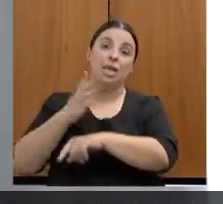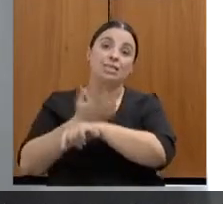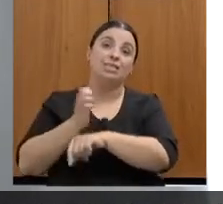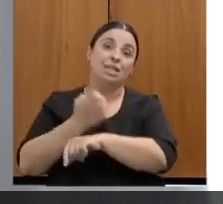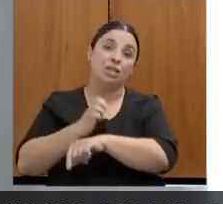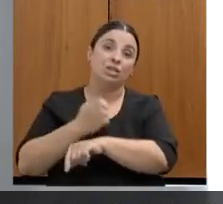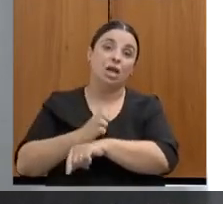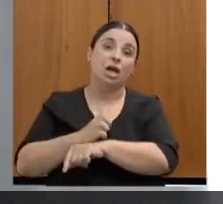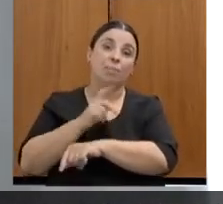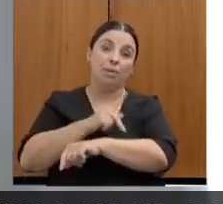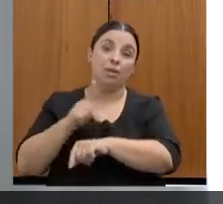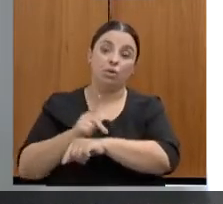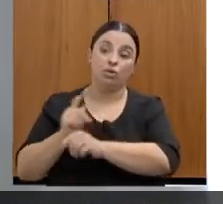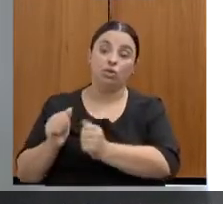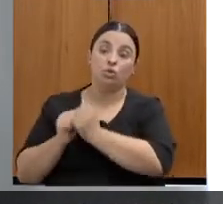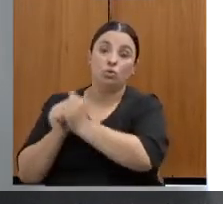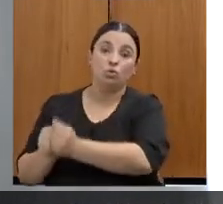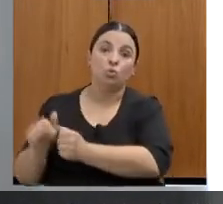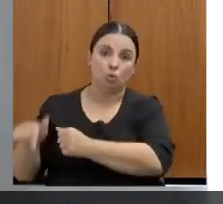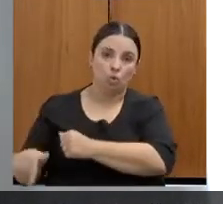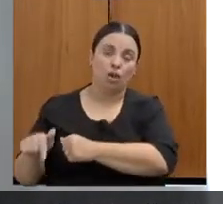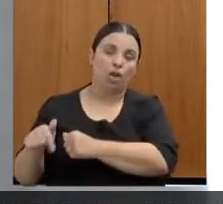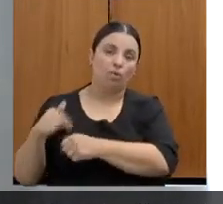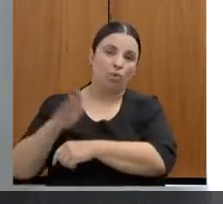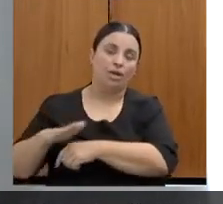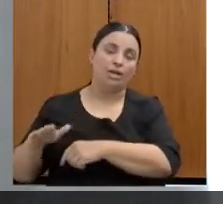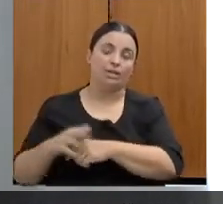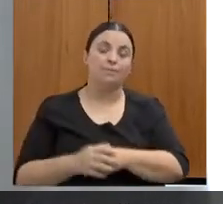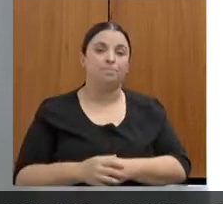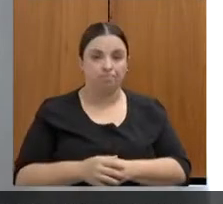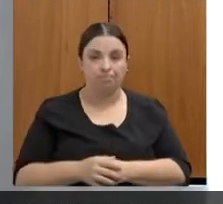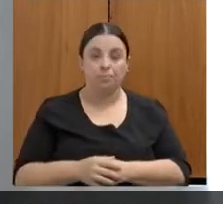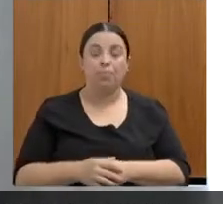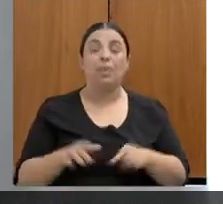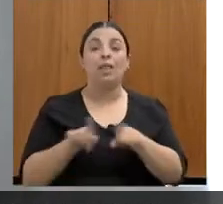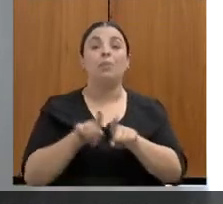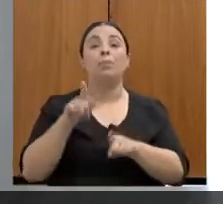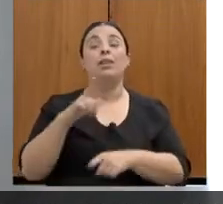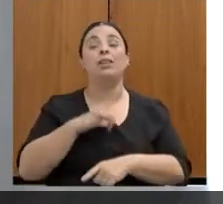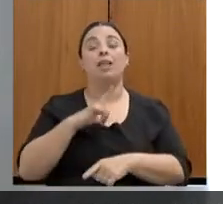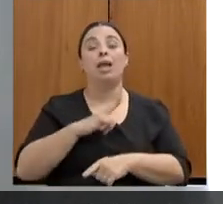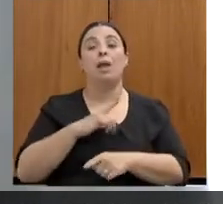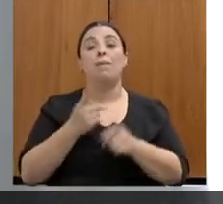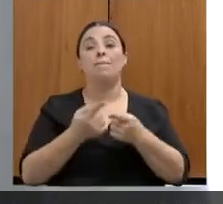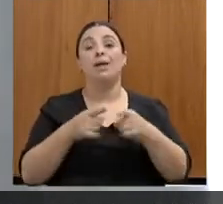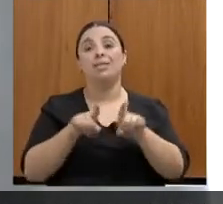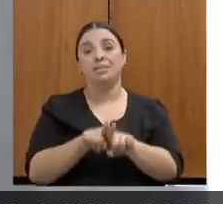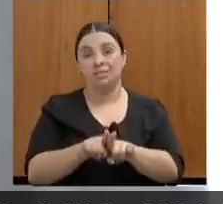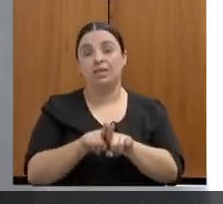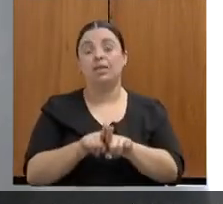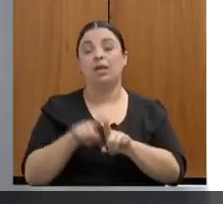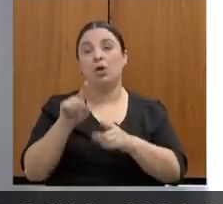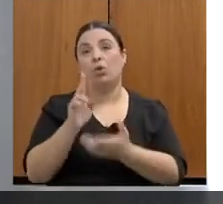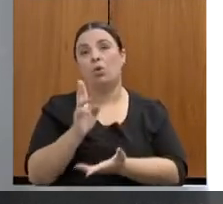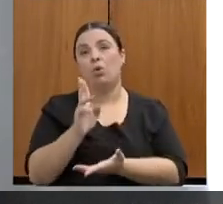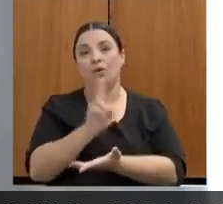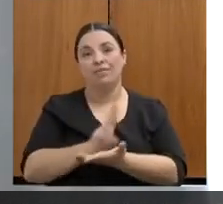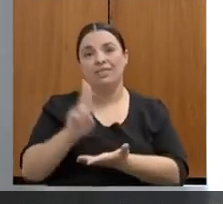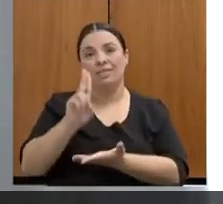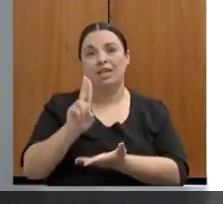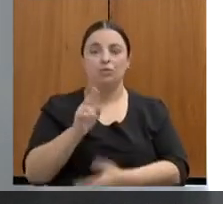Além disso, a gente tem uma parceria também com universidades, com a UNA, que ela faz um projeto que se chama Trilhas do